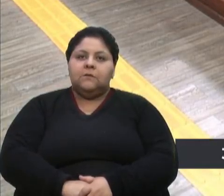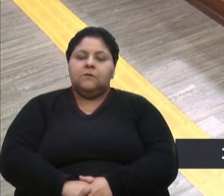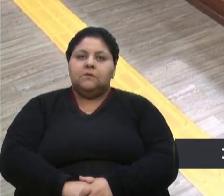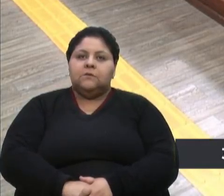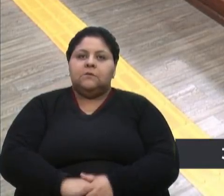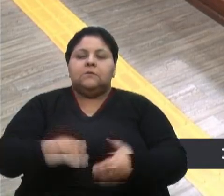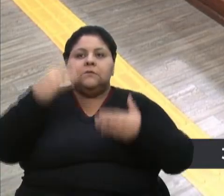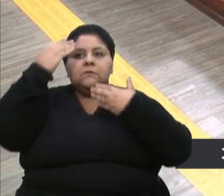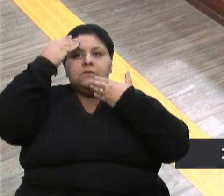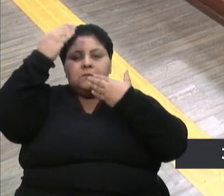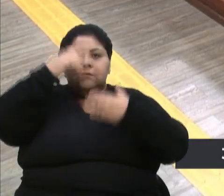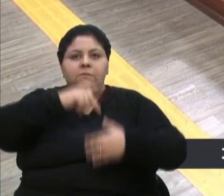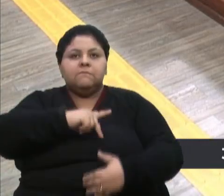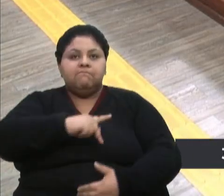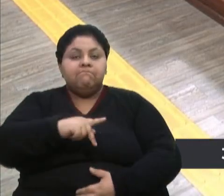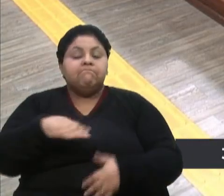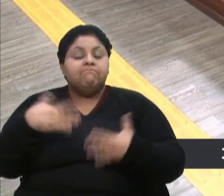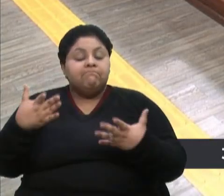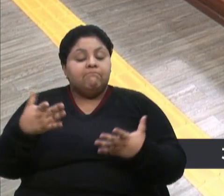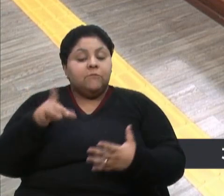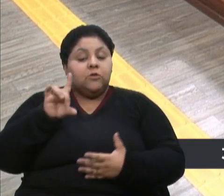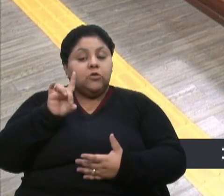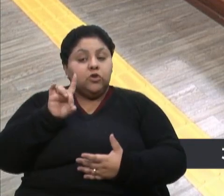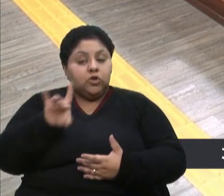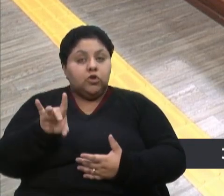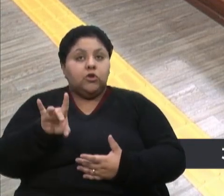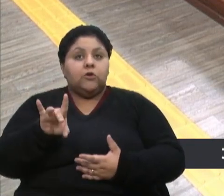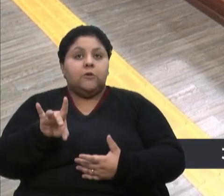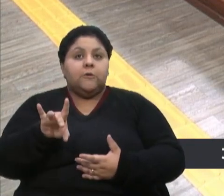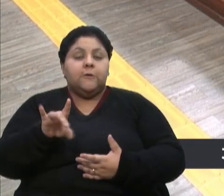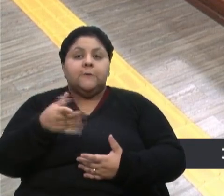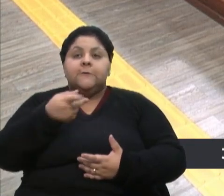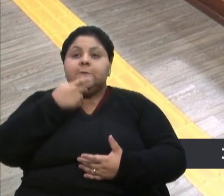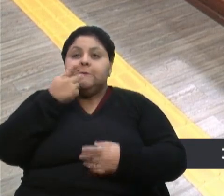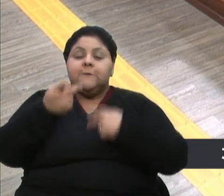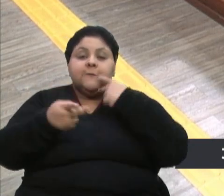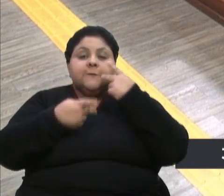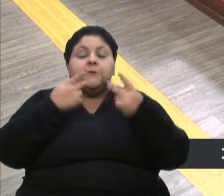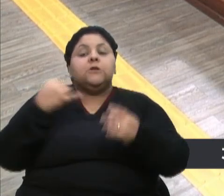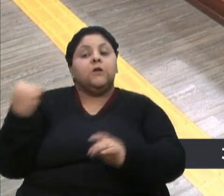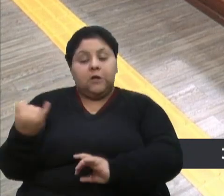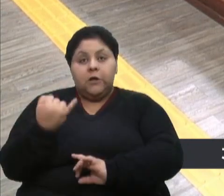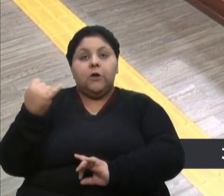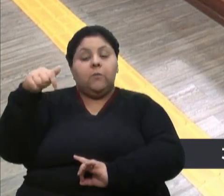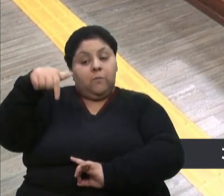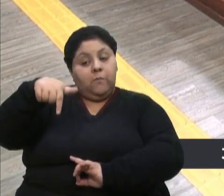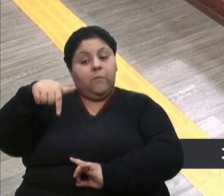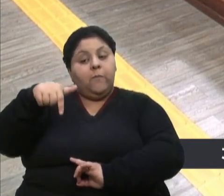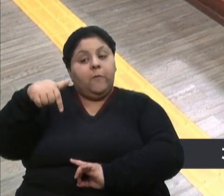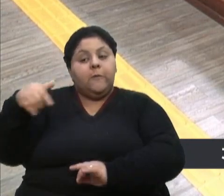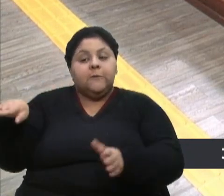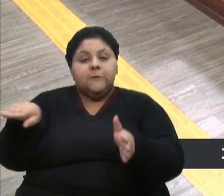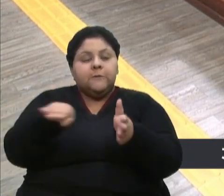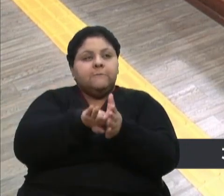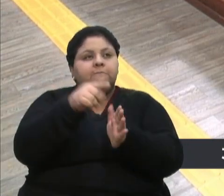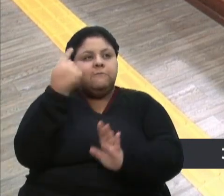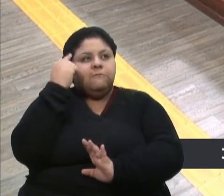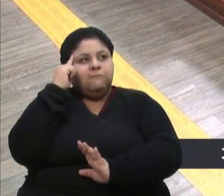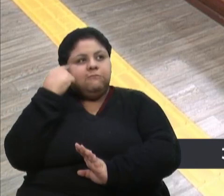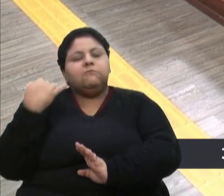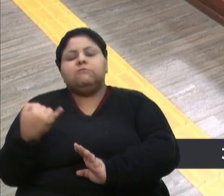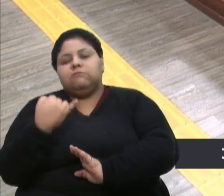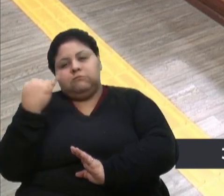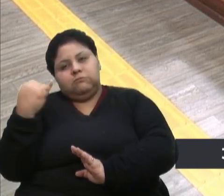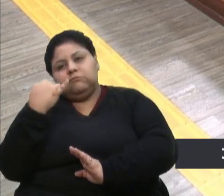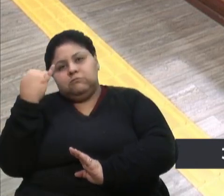Obrigada, presidente. Bom, eu só quero referir várias falas aqui super importantes hoje, e a gente traz também uma reflexão importante para levar para a